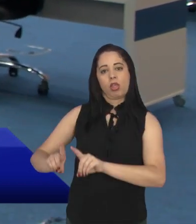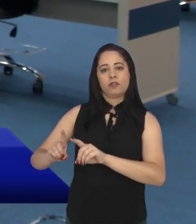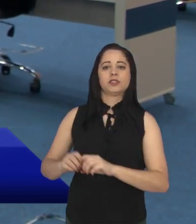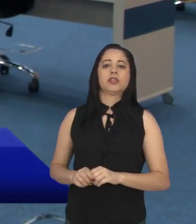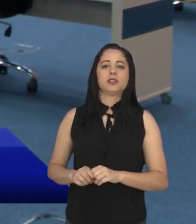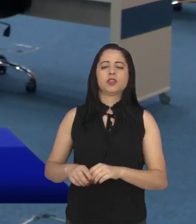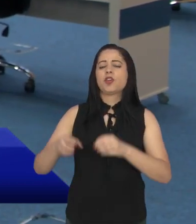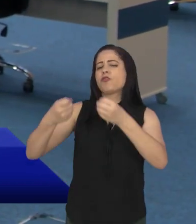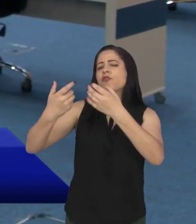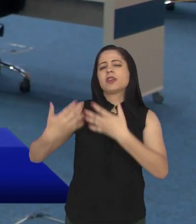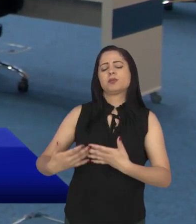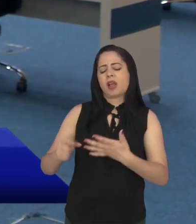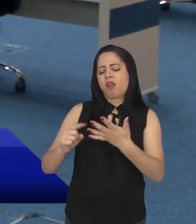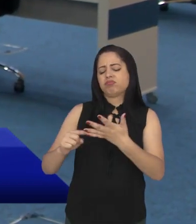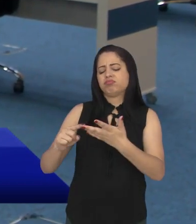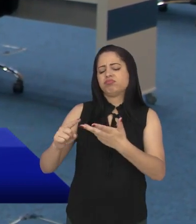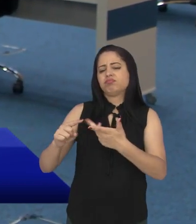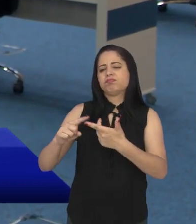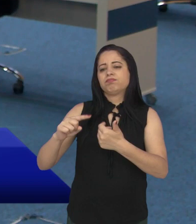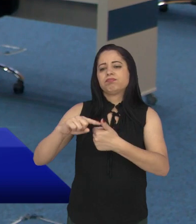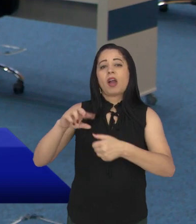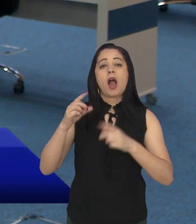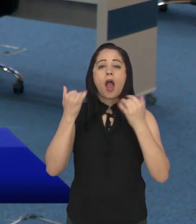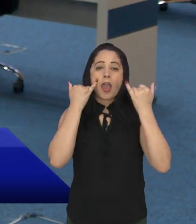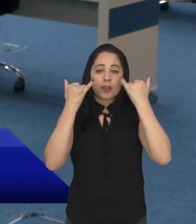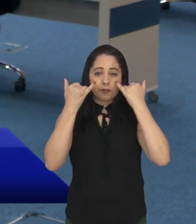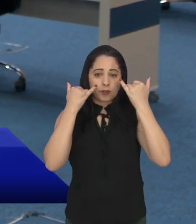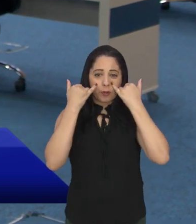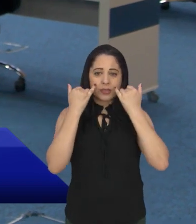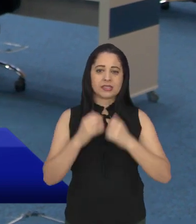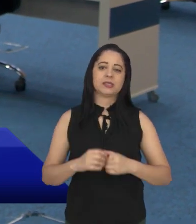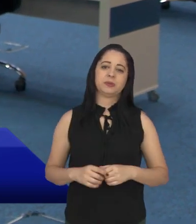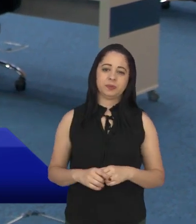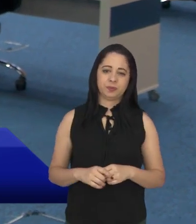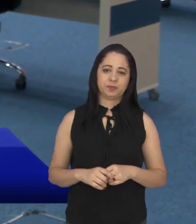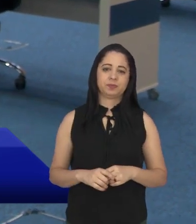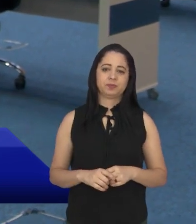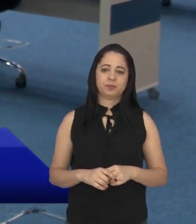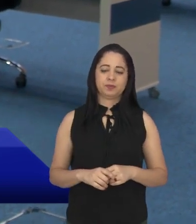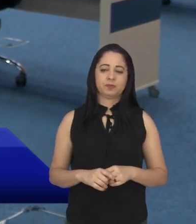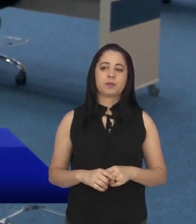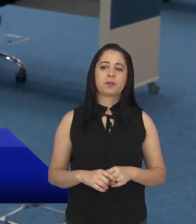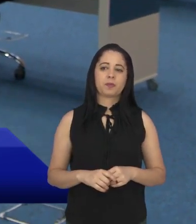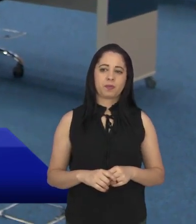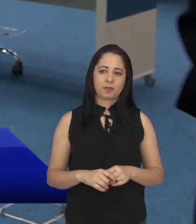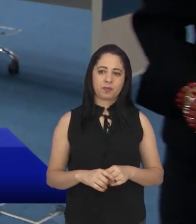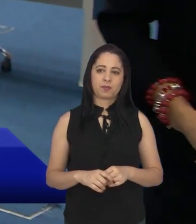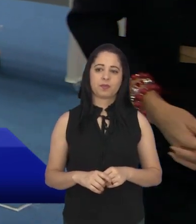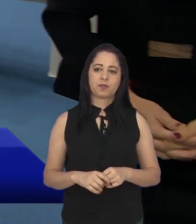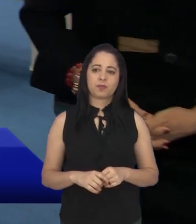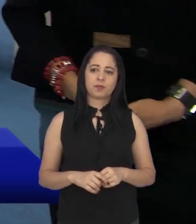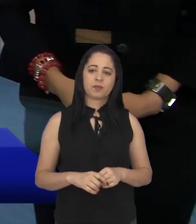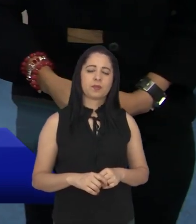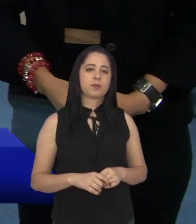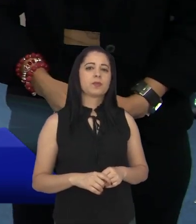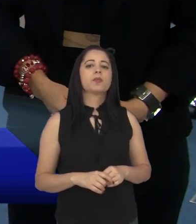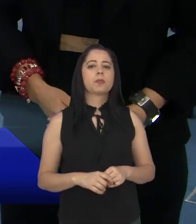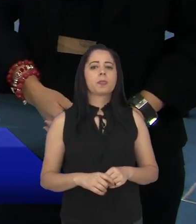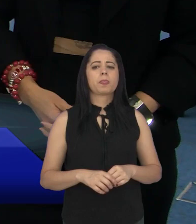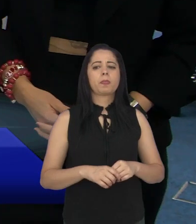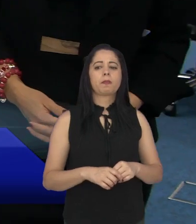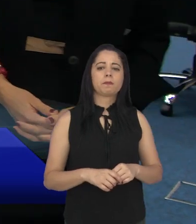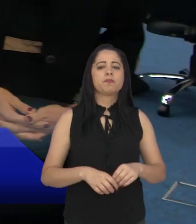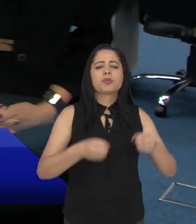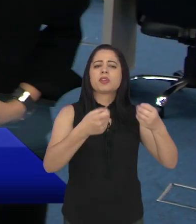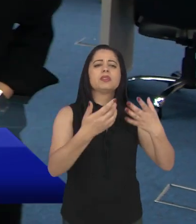ela vai reforçar para a gente quais são todas as informações, o dia, a data e tudo mais. Por favor, Bárbara, conta